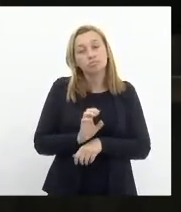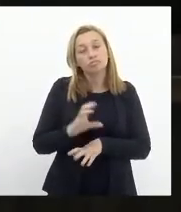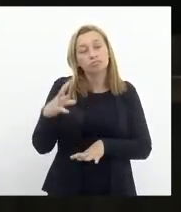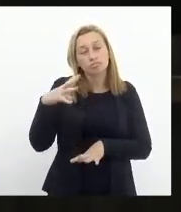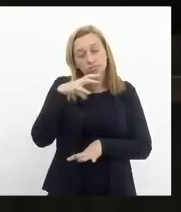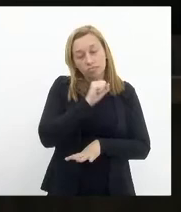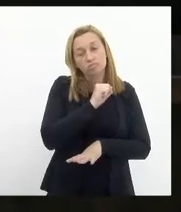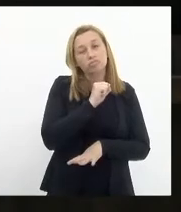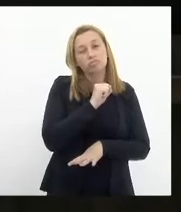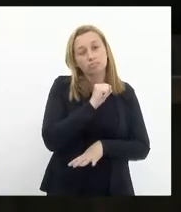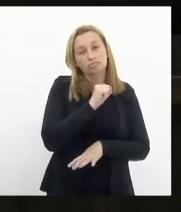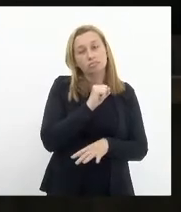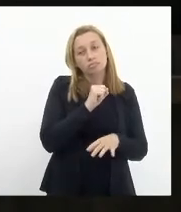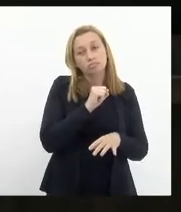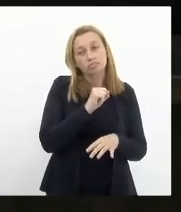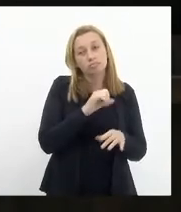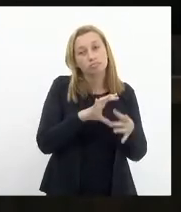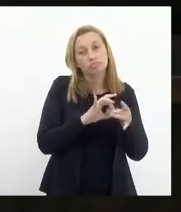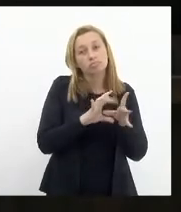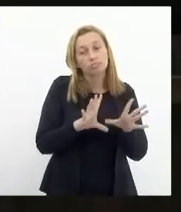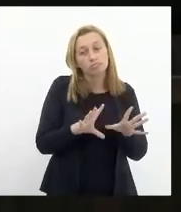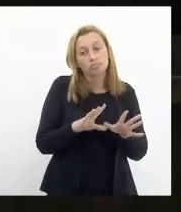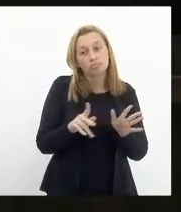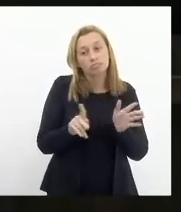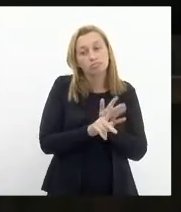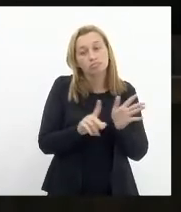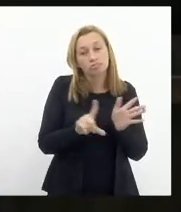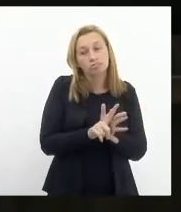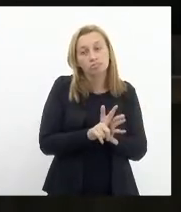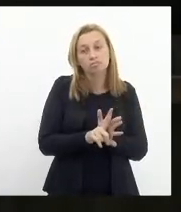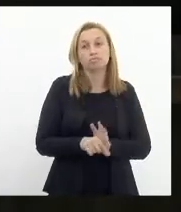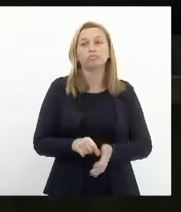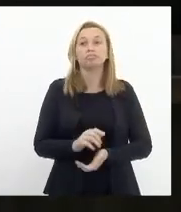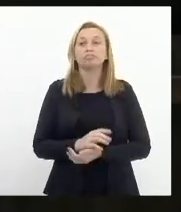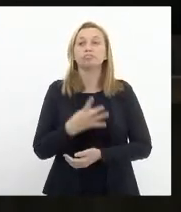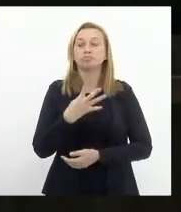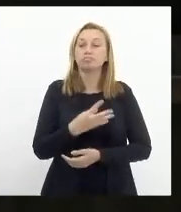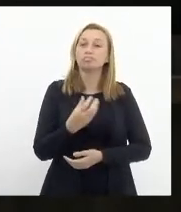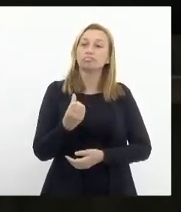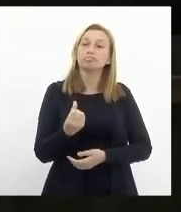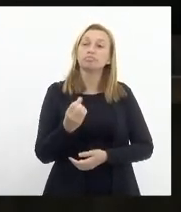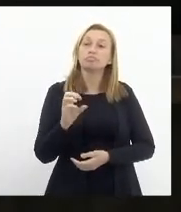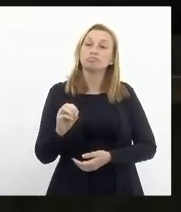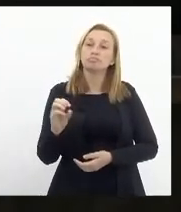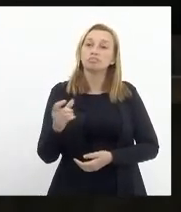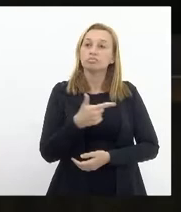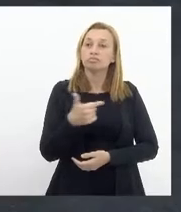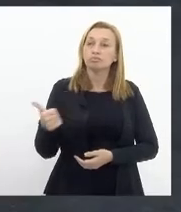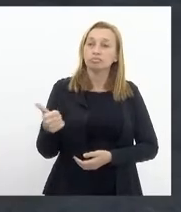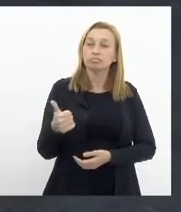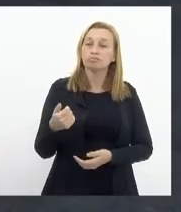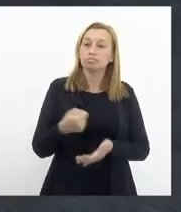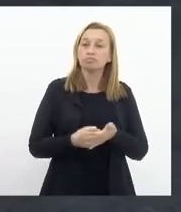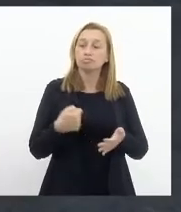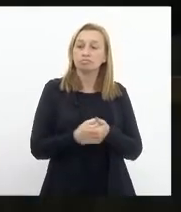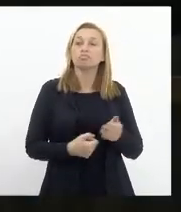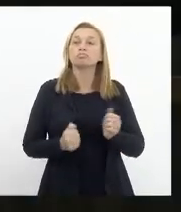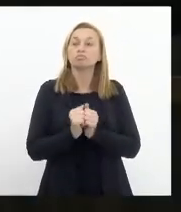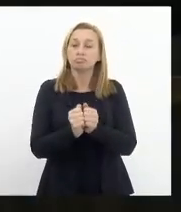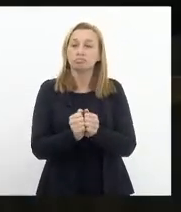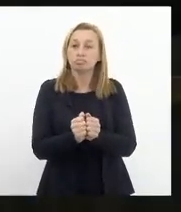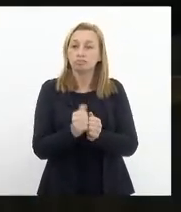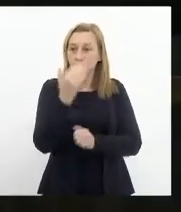possível o projeto de lei 4600 de 21 e vamos lutar por isso e aí vamos